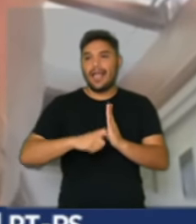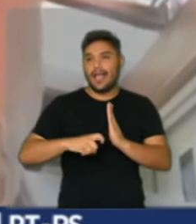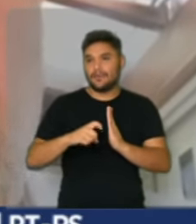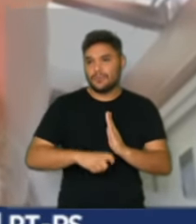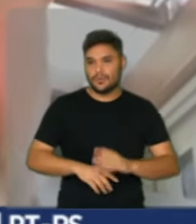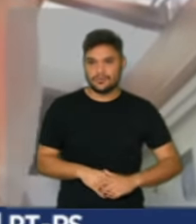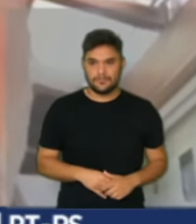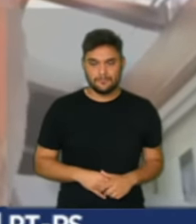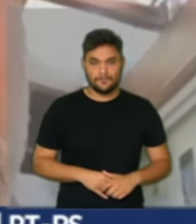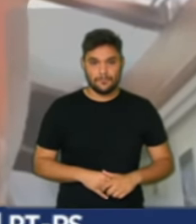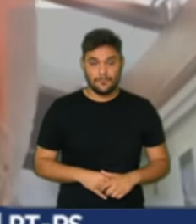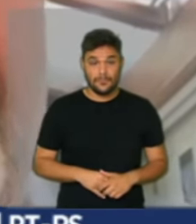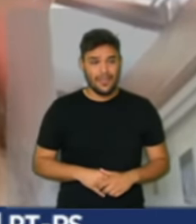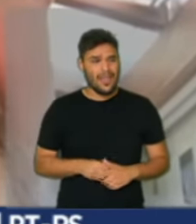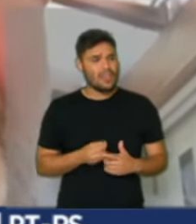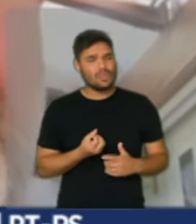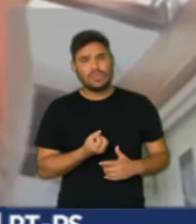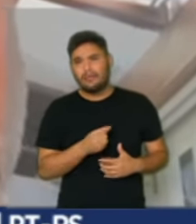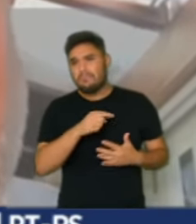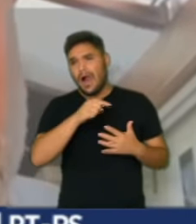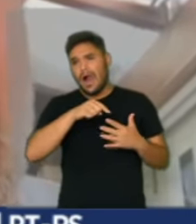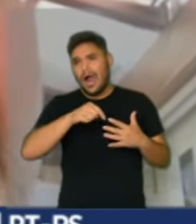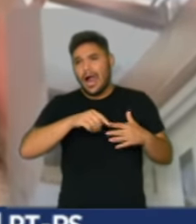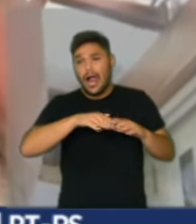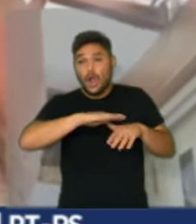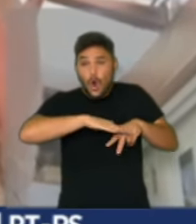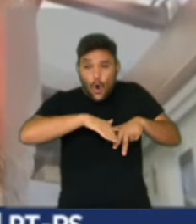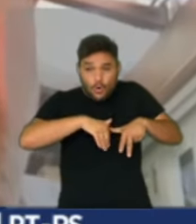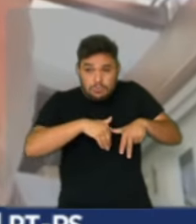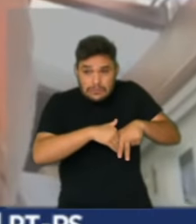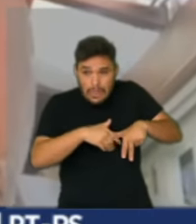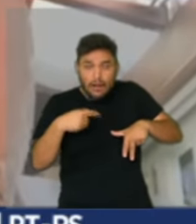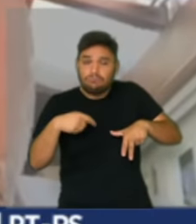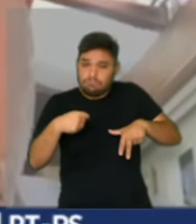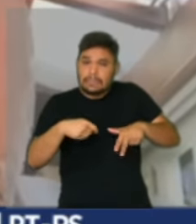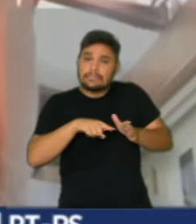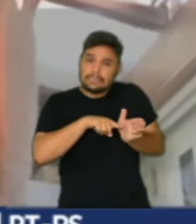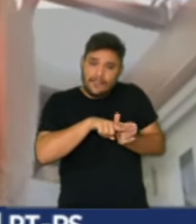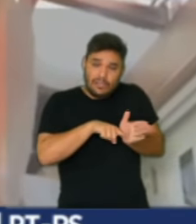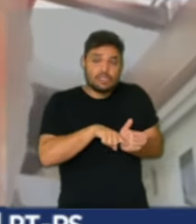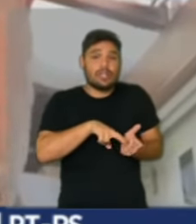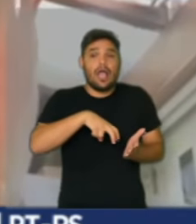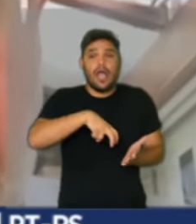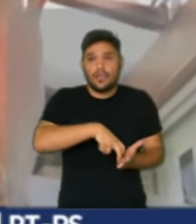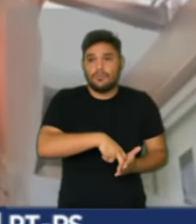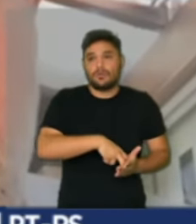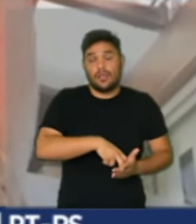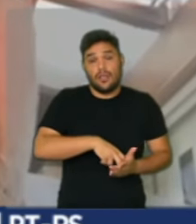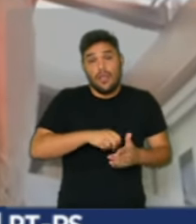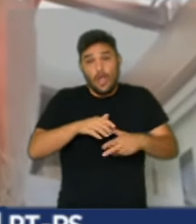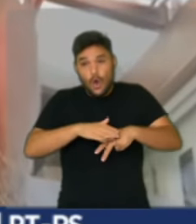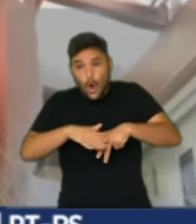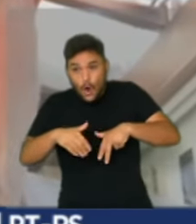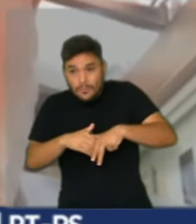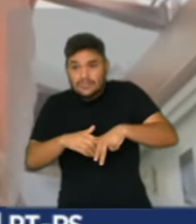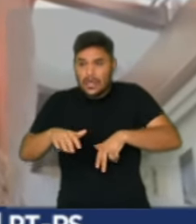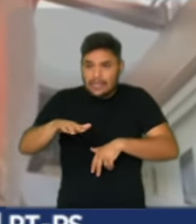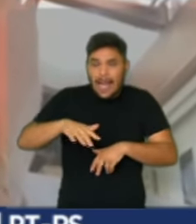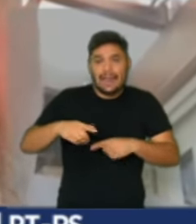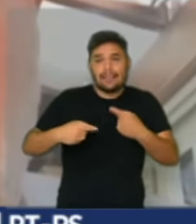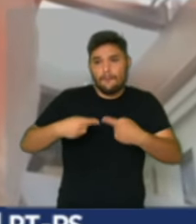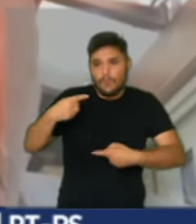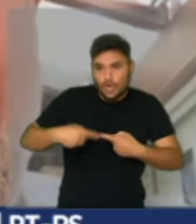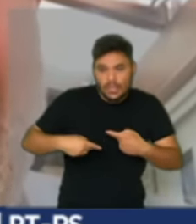bem, todo tipo de corrupção deve ser investigada e punida. A corrupção na política, a